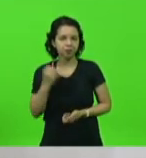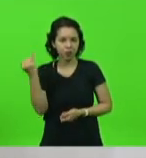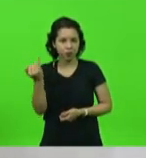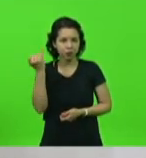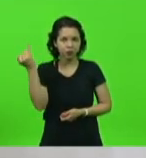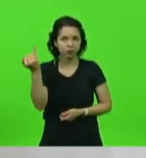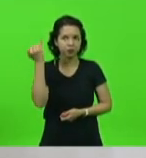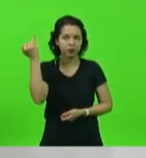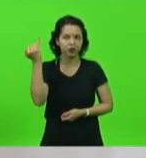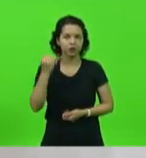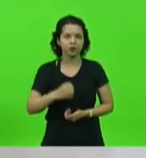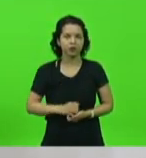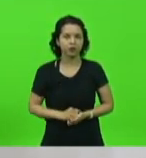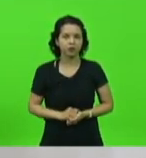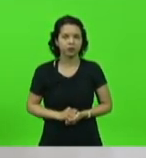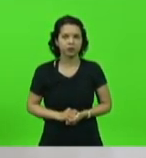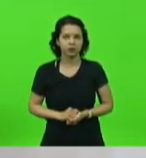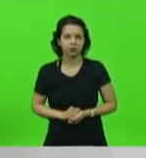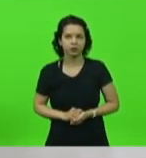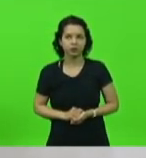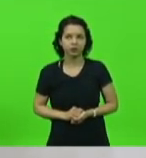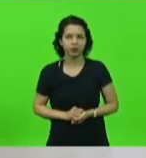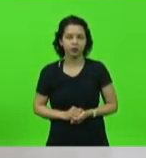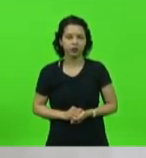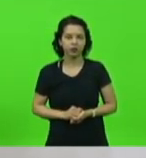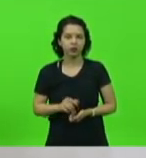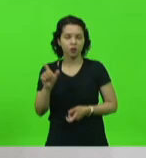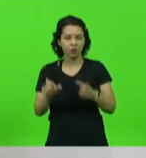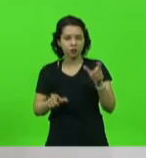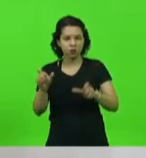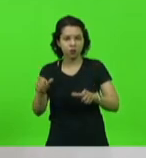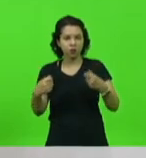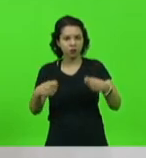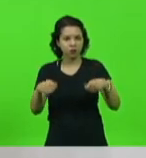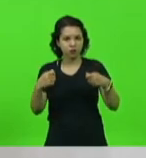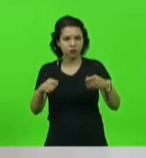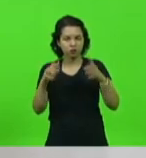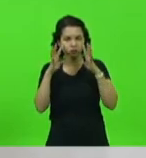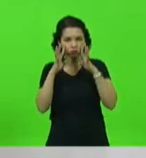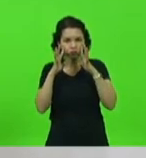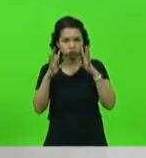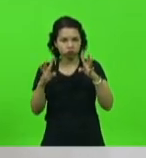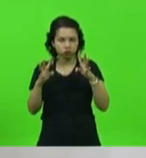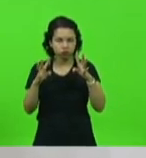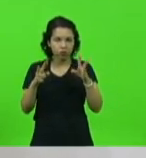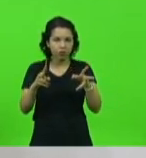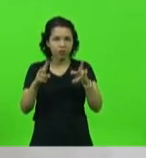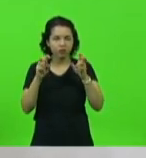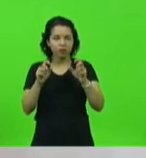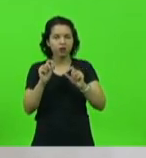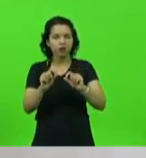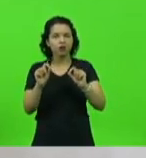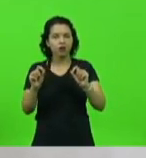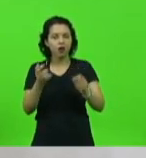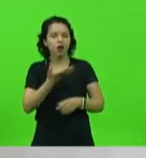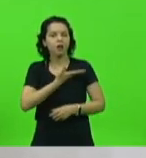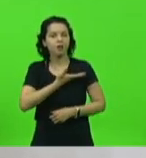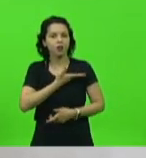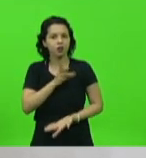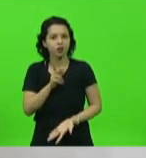pessoal abram os olhos e percebam quem são os verdadeiros amigos